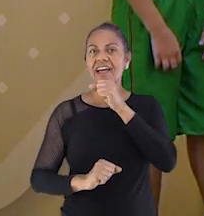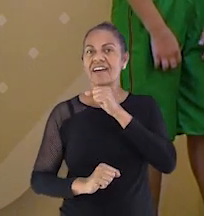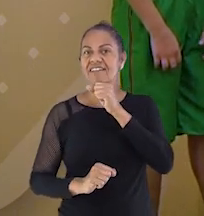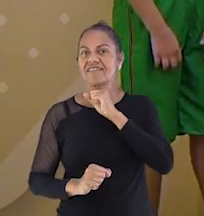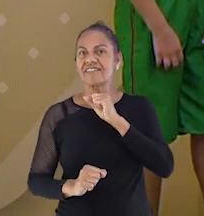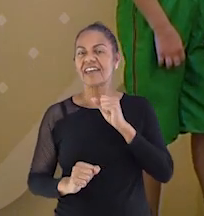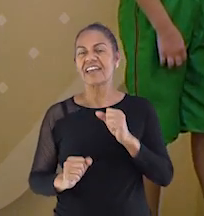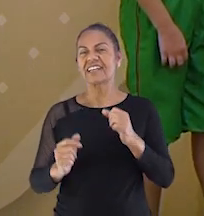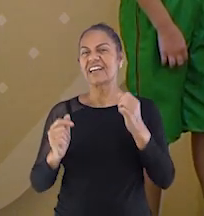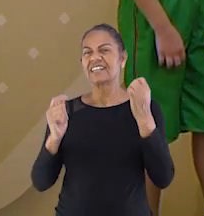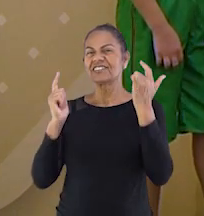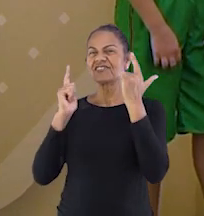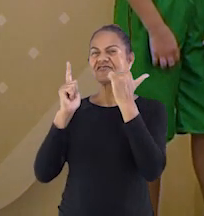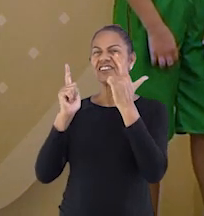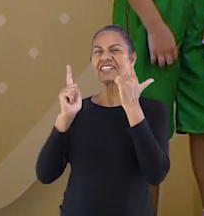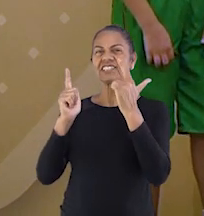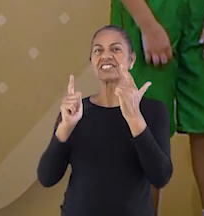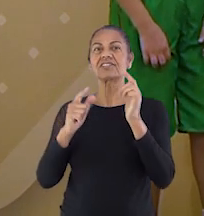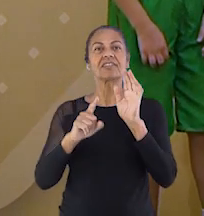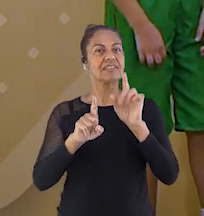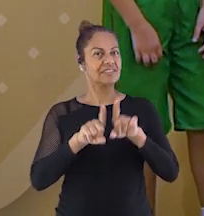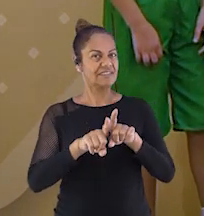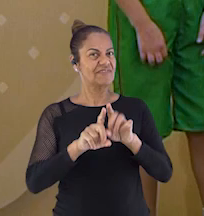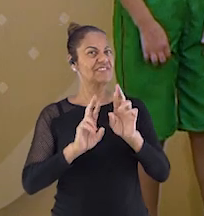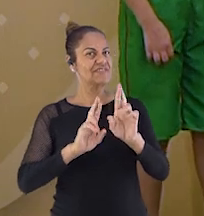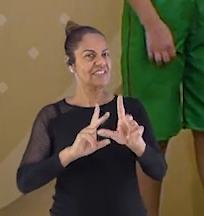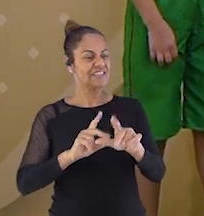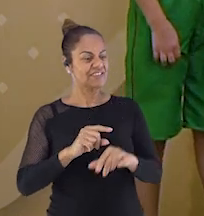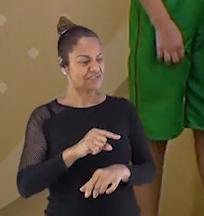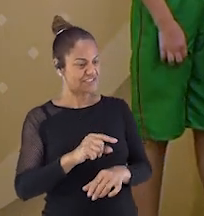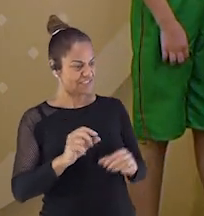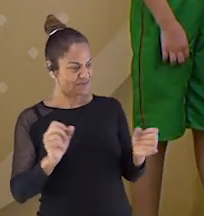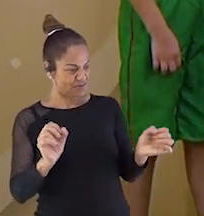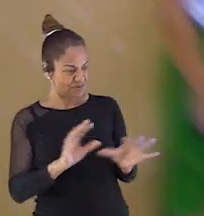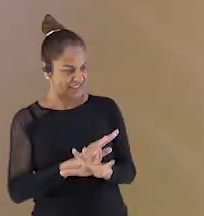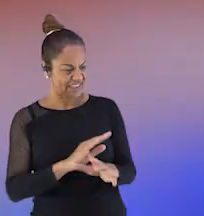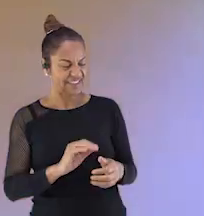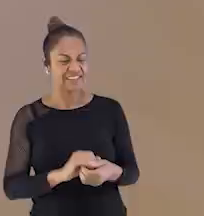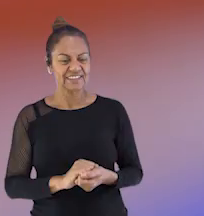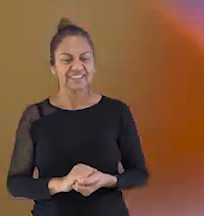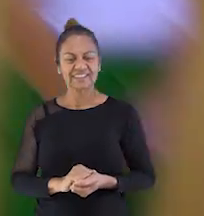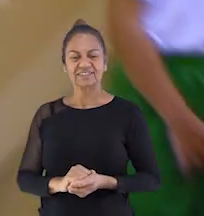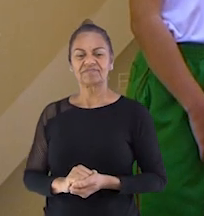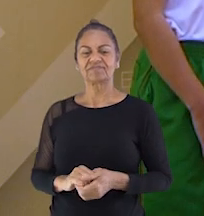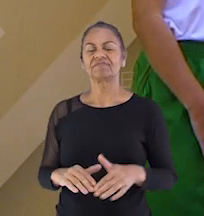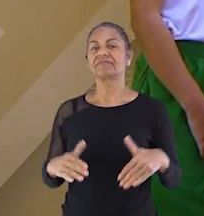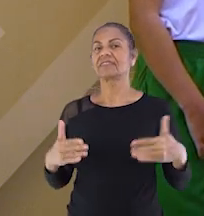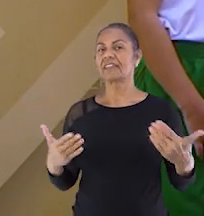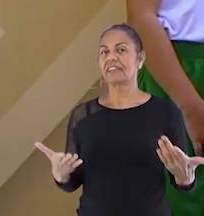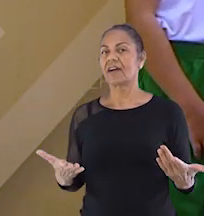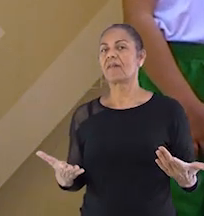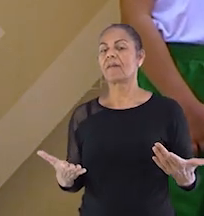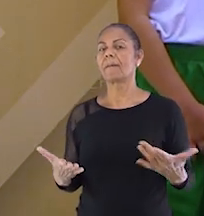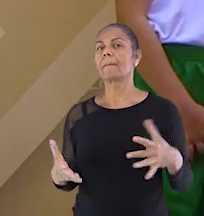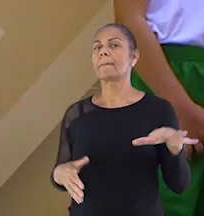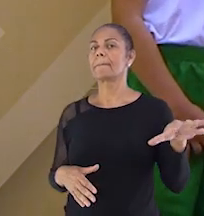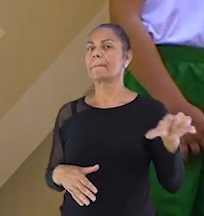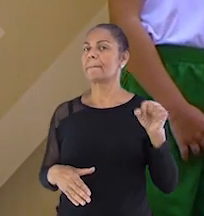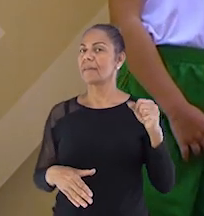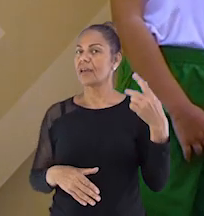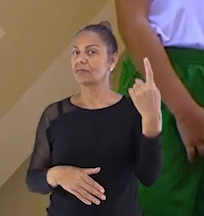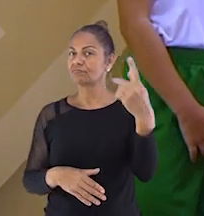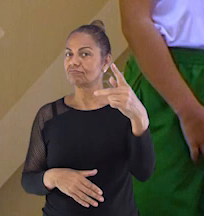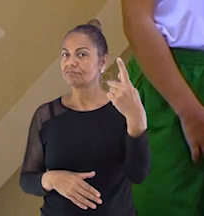Você está pronta? Sim. Então vamos lá, hein? Então, pegue aí o